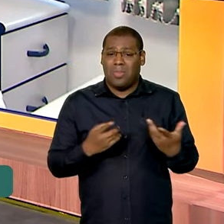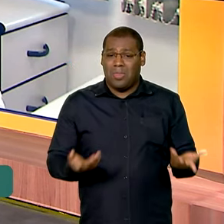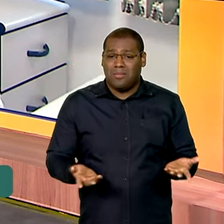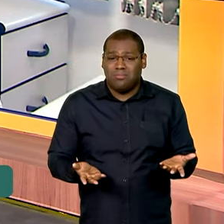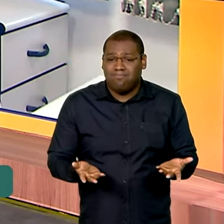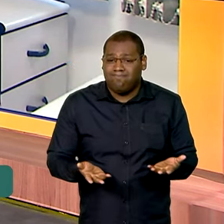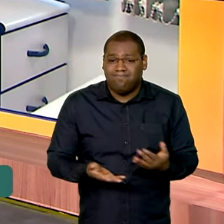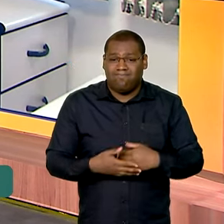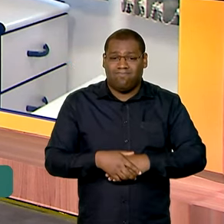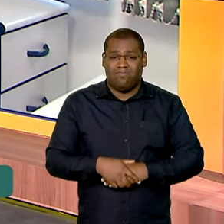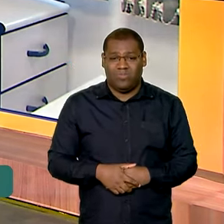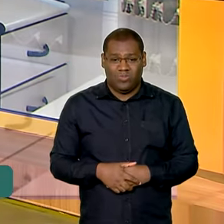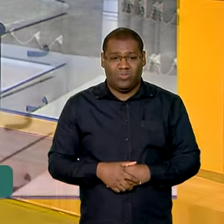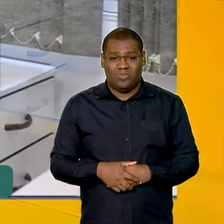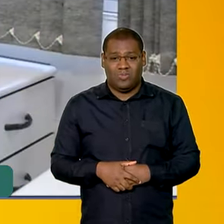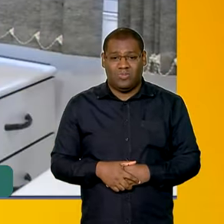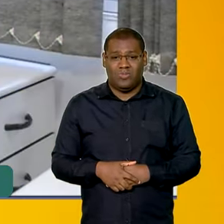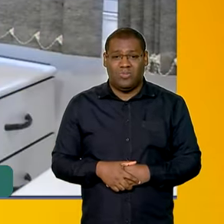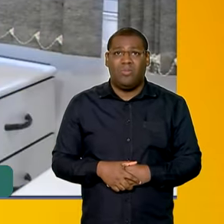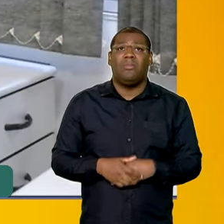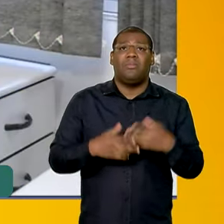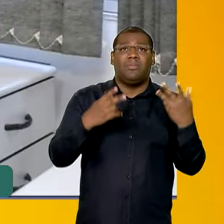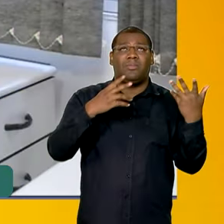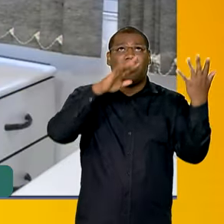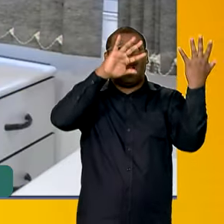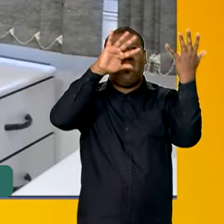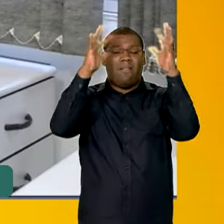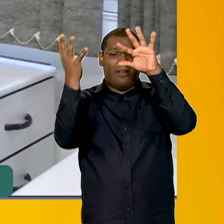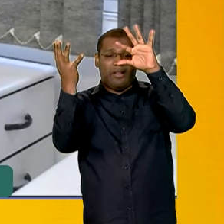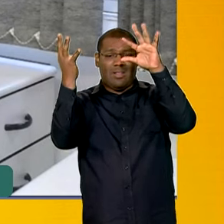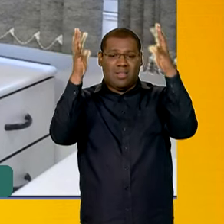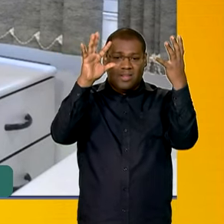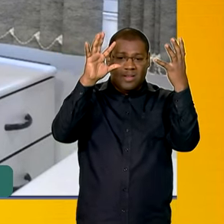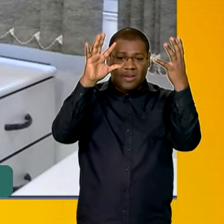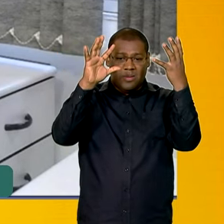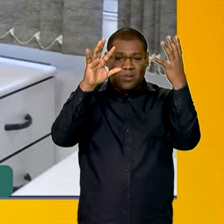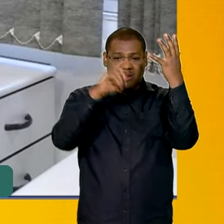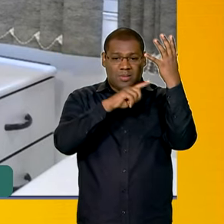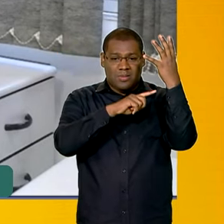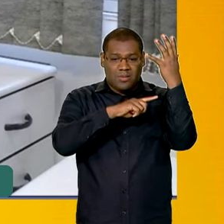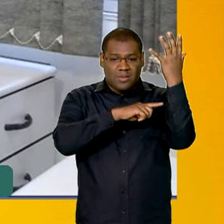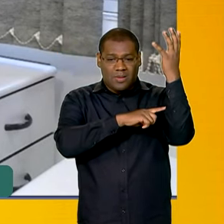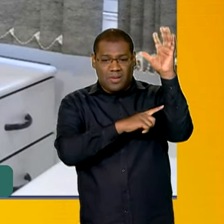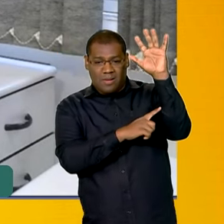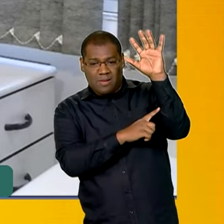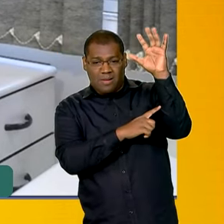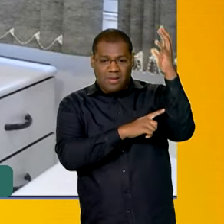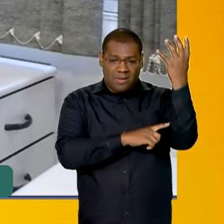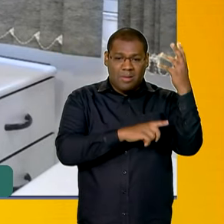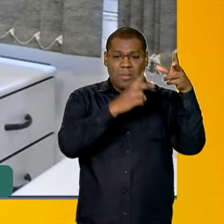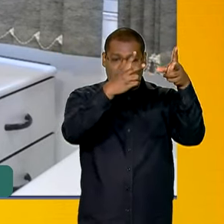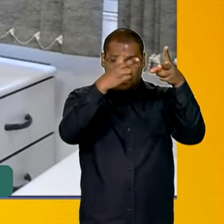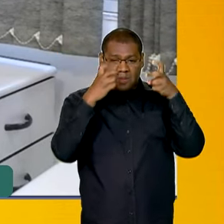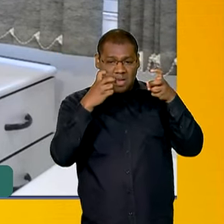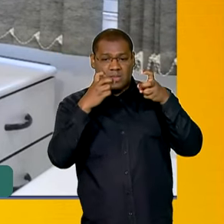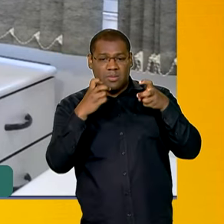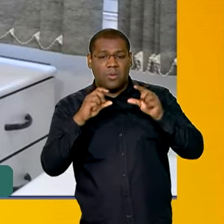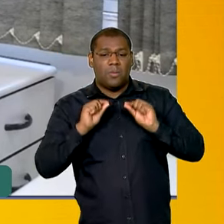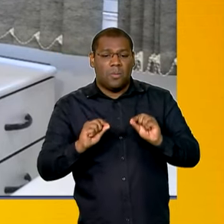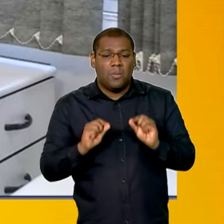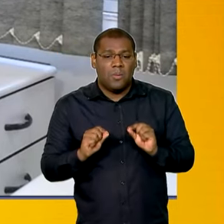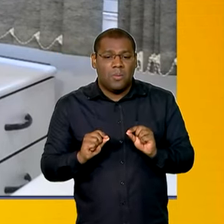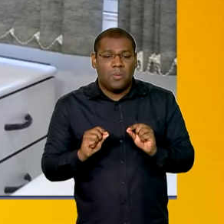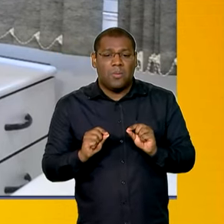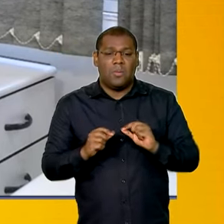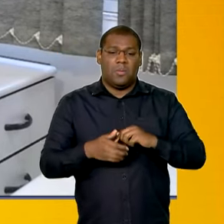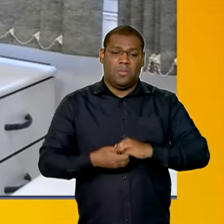mecanismos meteorológicos que estiveram envolvidos nessa precipitação intensa que ocorreu, já está claro,